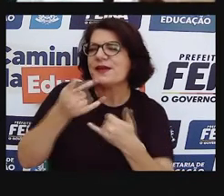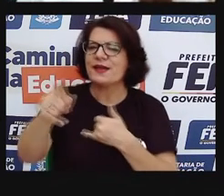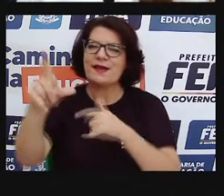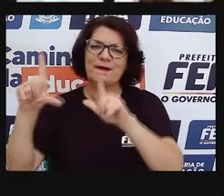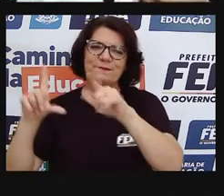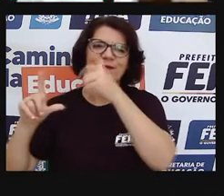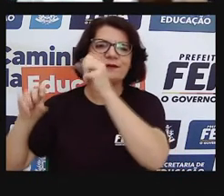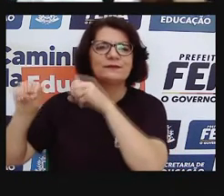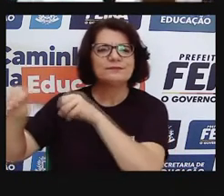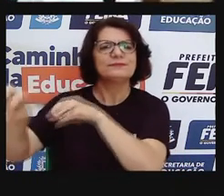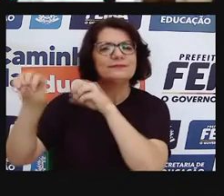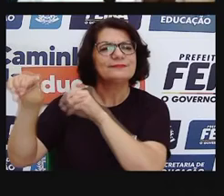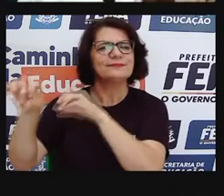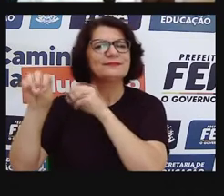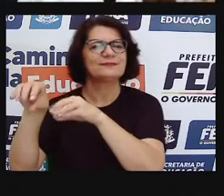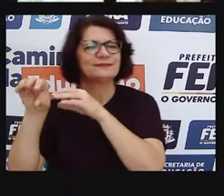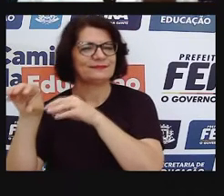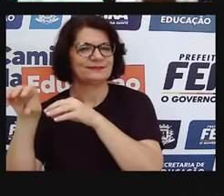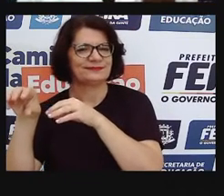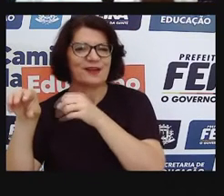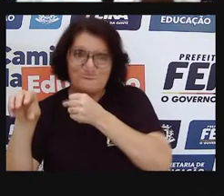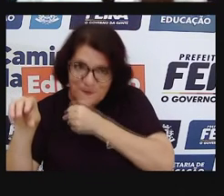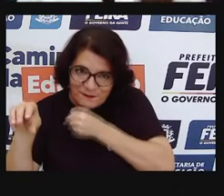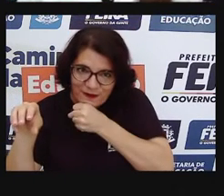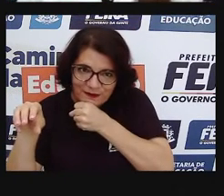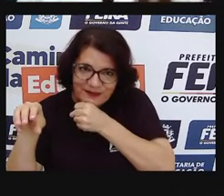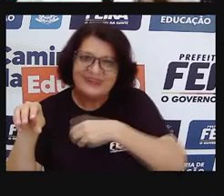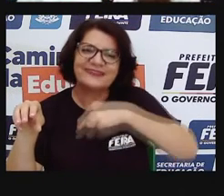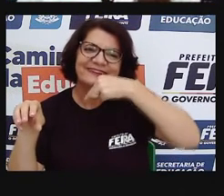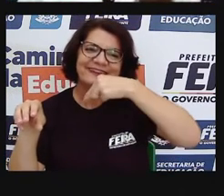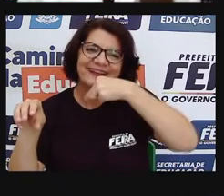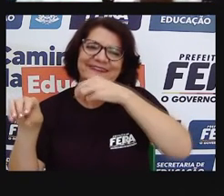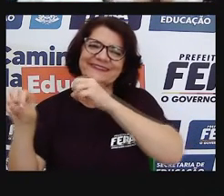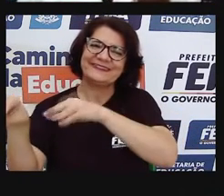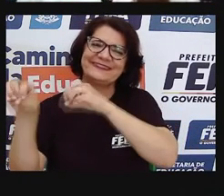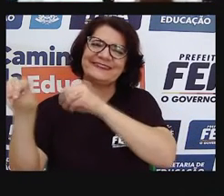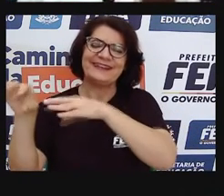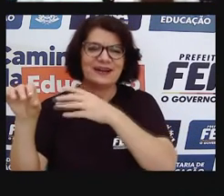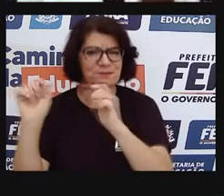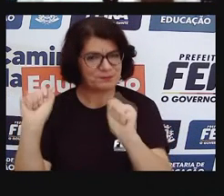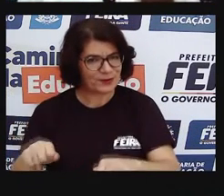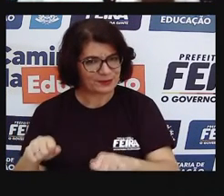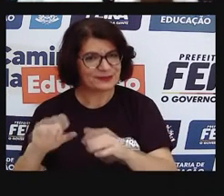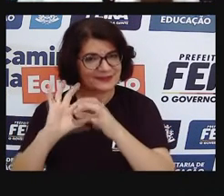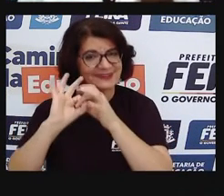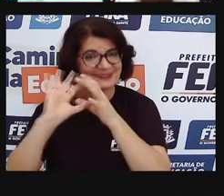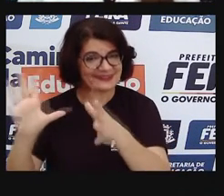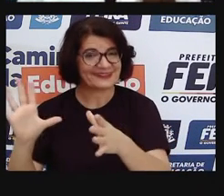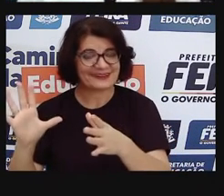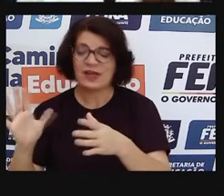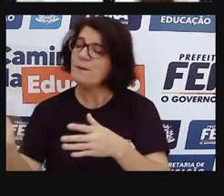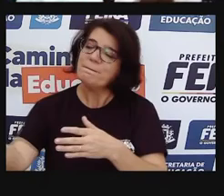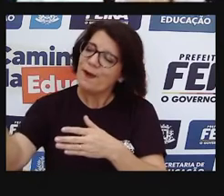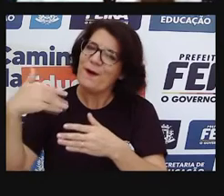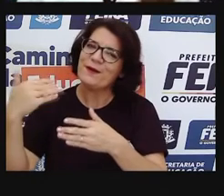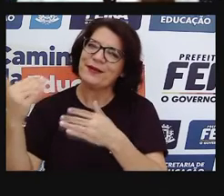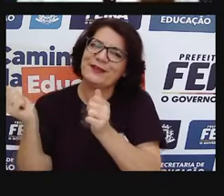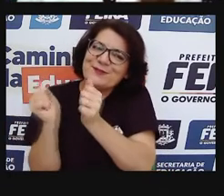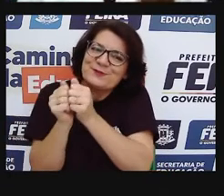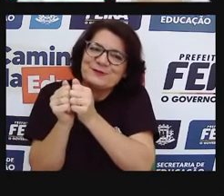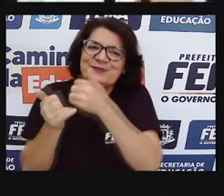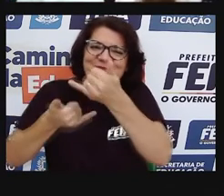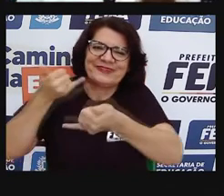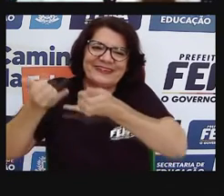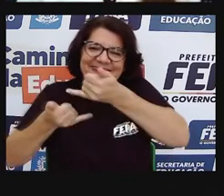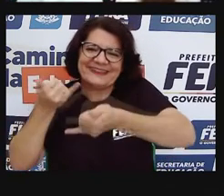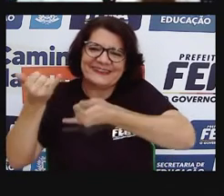ensinava pro outro, e hoje, às vezes, a gente não tem nem tempo de chegar, chamar o neto, chamar o filho, e tá brincando, mostrando, né, que é fácil se